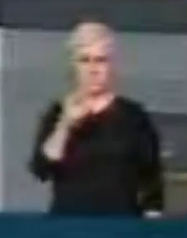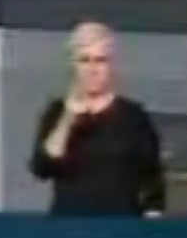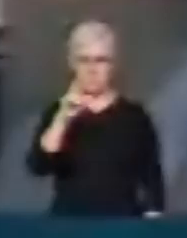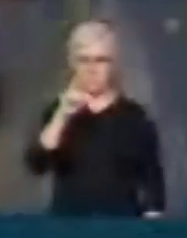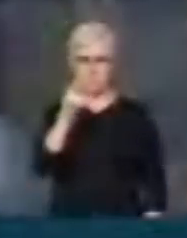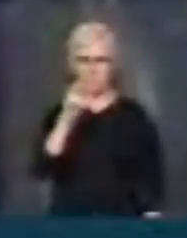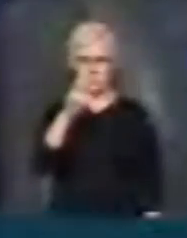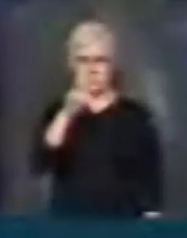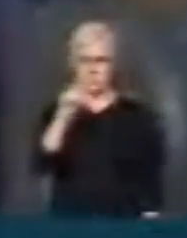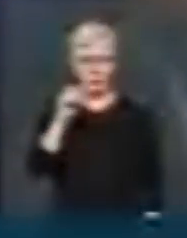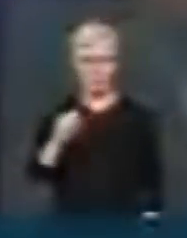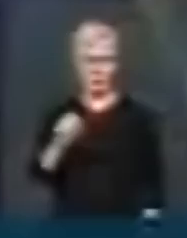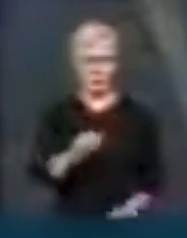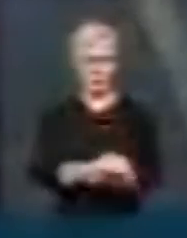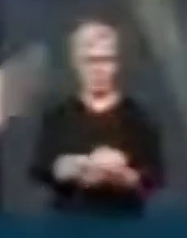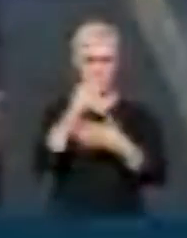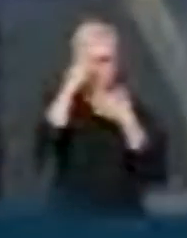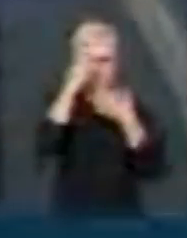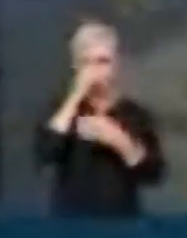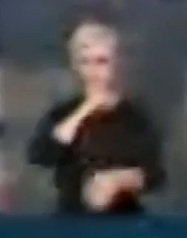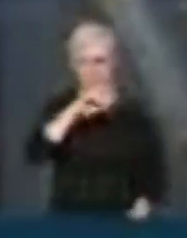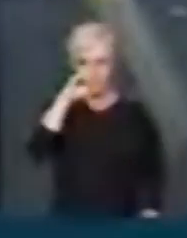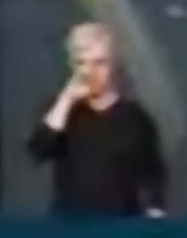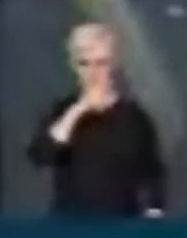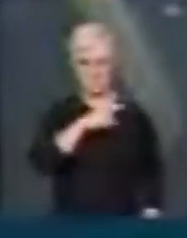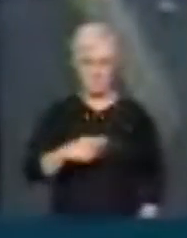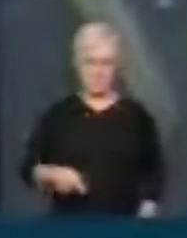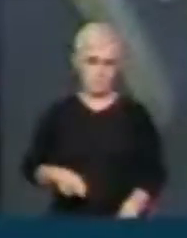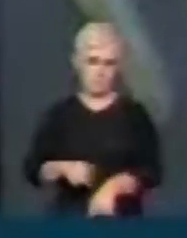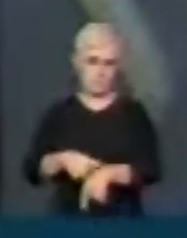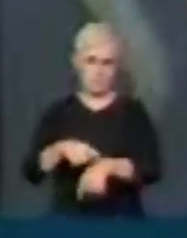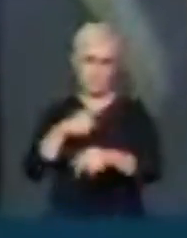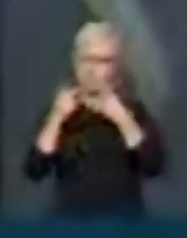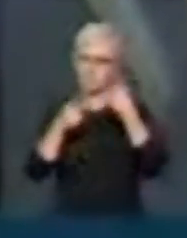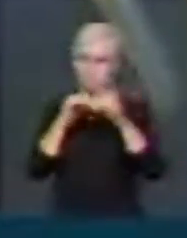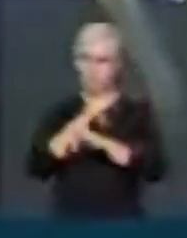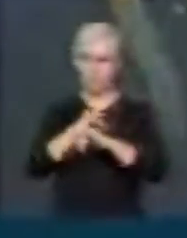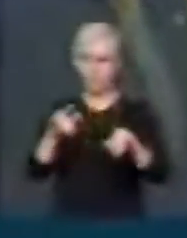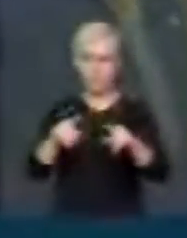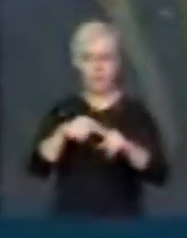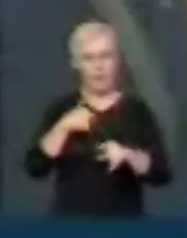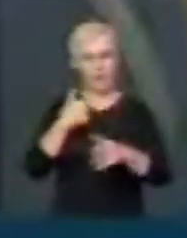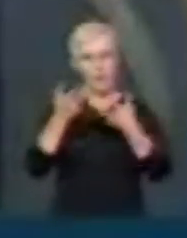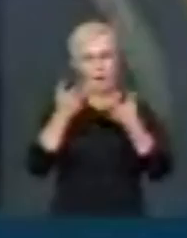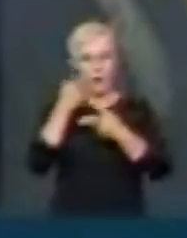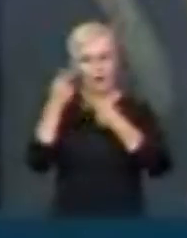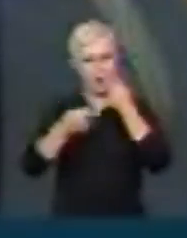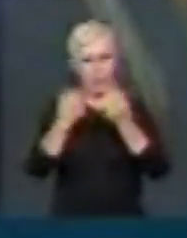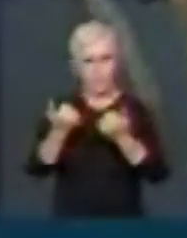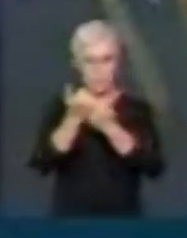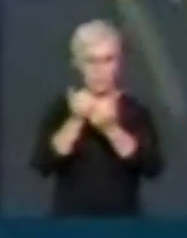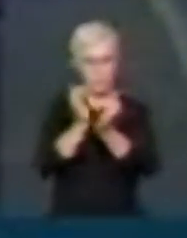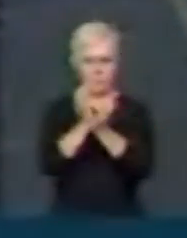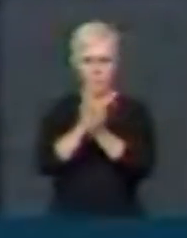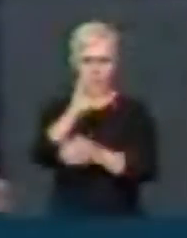Presidente, Srs. Deputados, Srs. Deputados, obrigado Sr. Presidente por me dar esse espaço, mas quero falar aqui em nome da bancada católica,